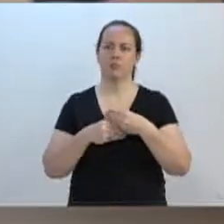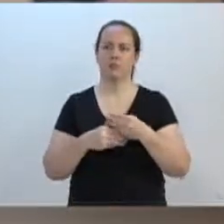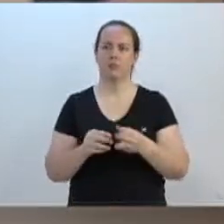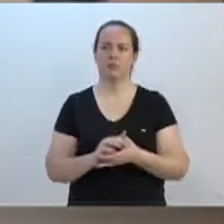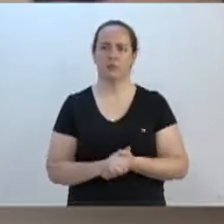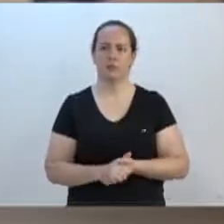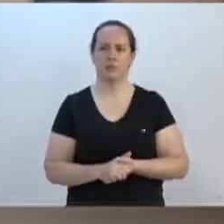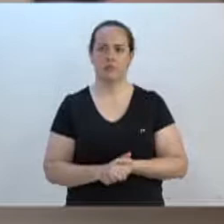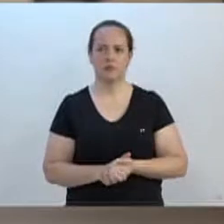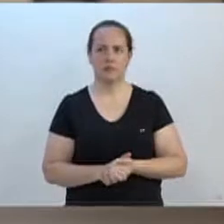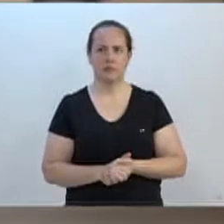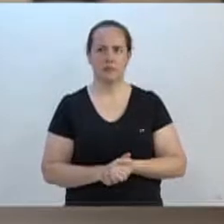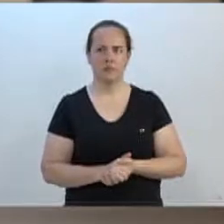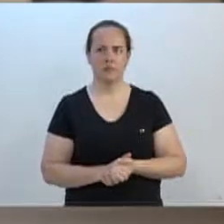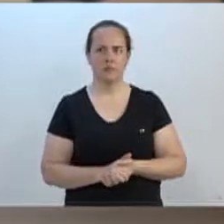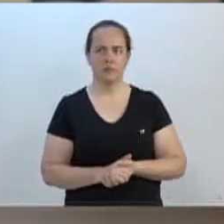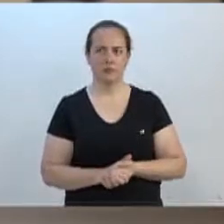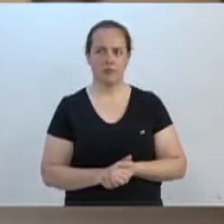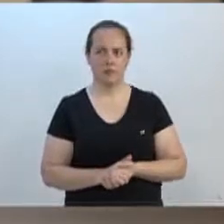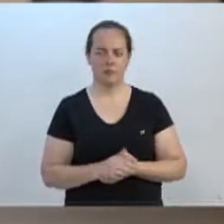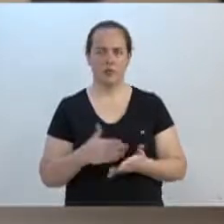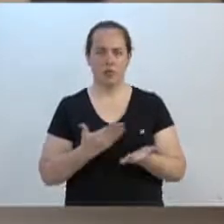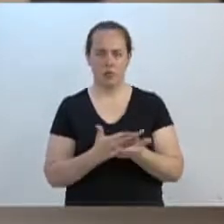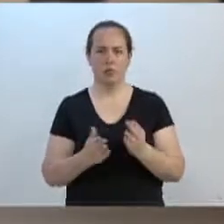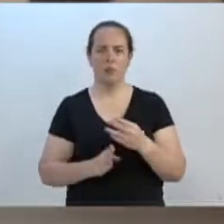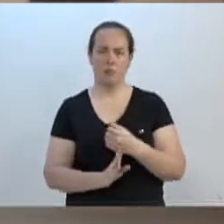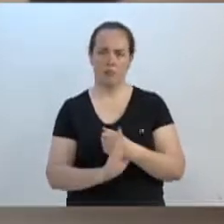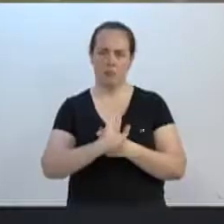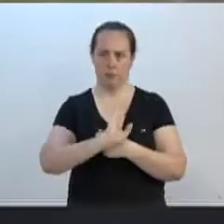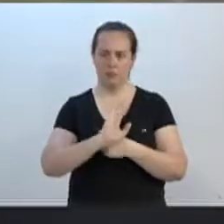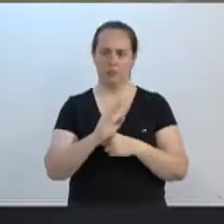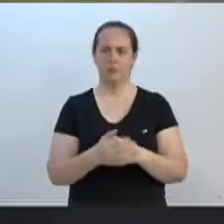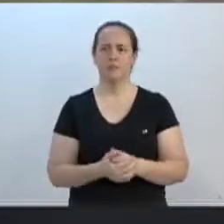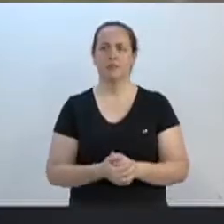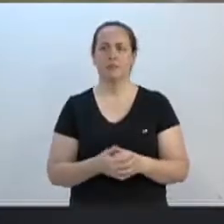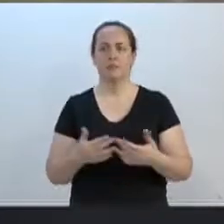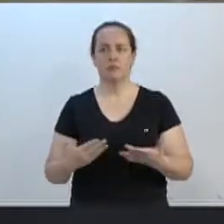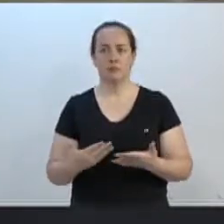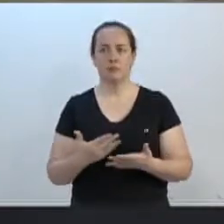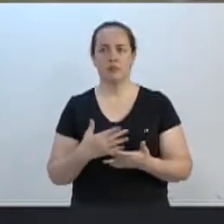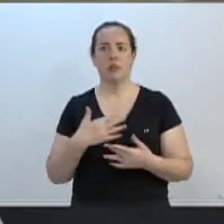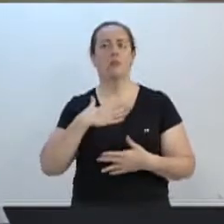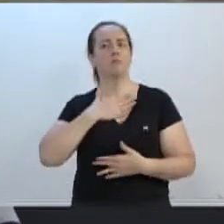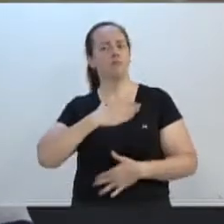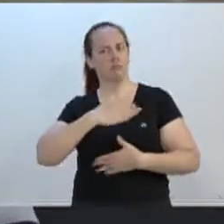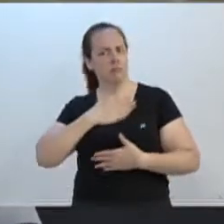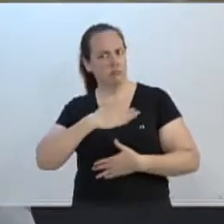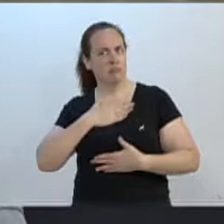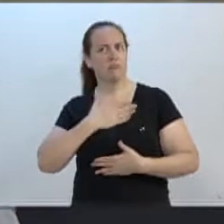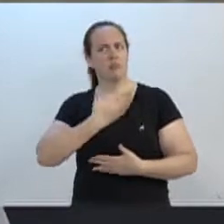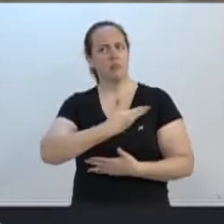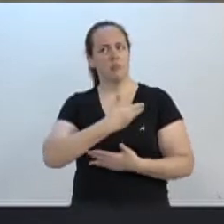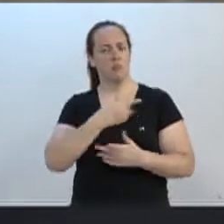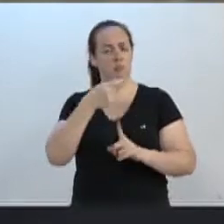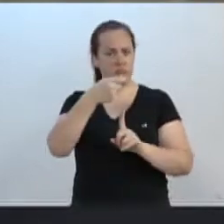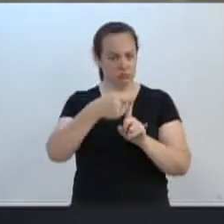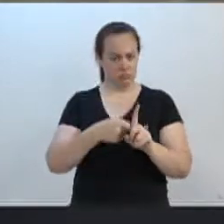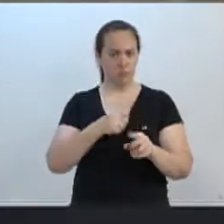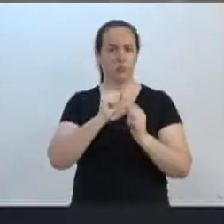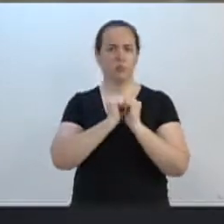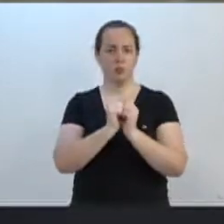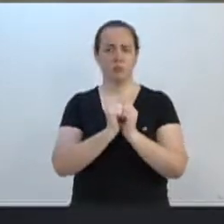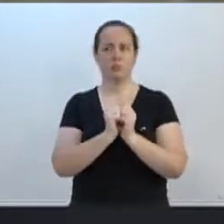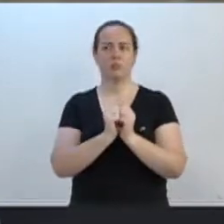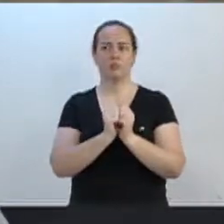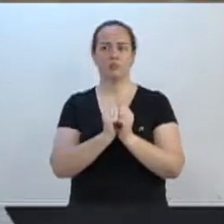vereador Zeca de Souza, o Zeca Bombeiro. Meu amigo Vascaíno, vereador Neto. Foi um prazer ter um amigo esse mês aqui do nosso lado, aqui